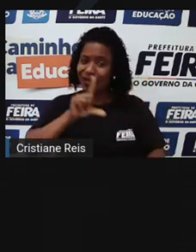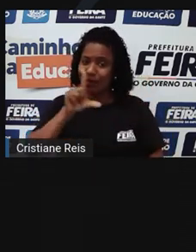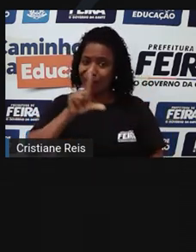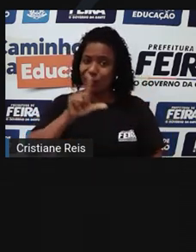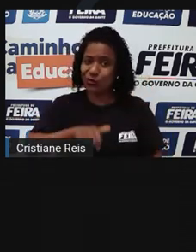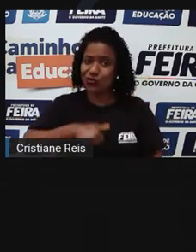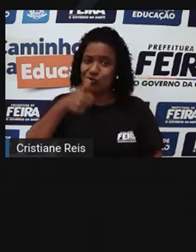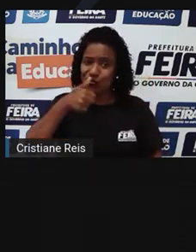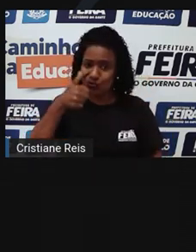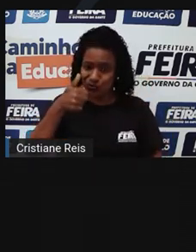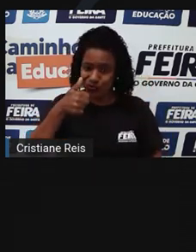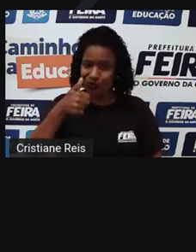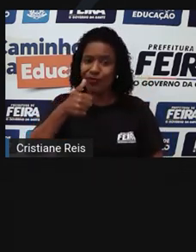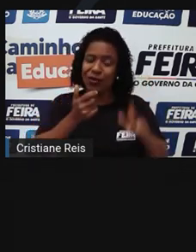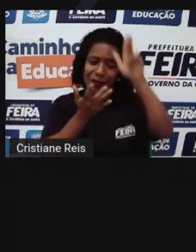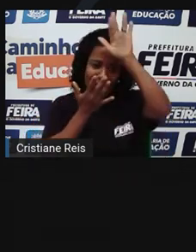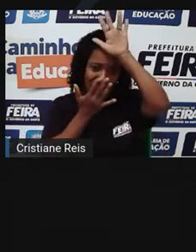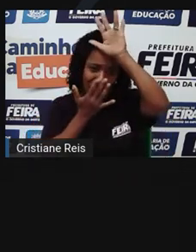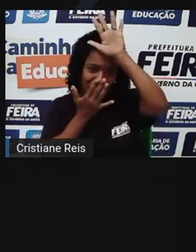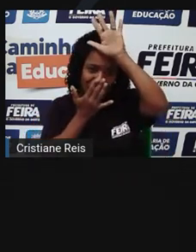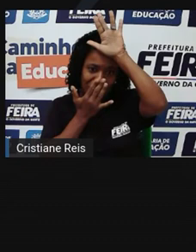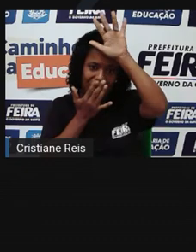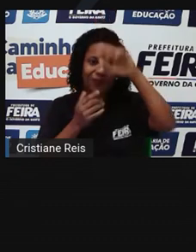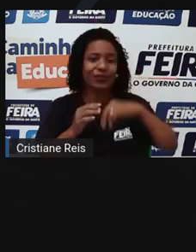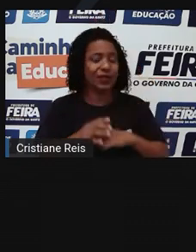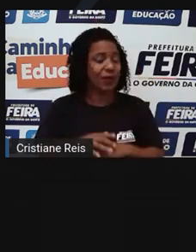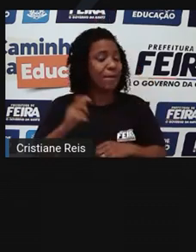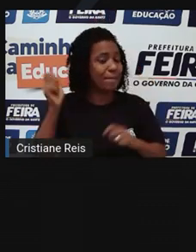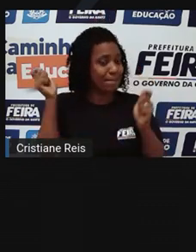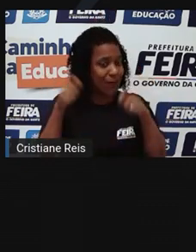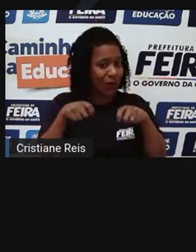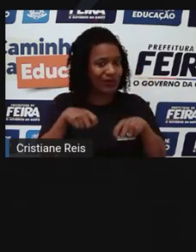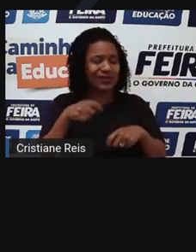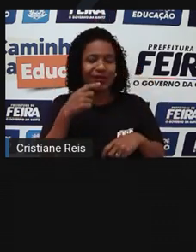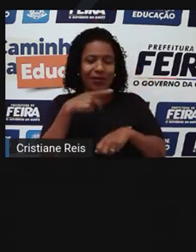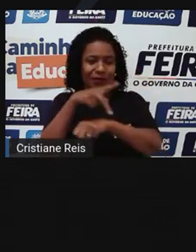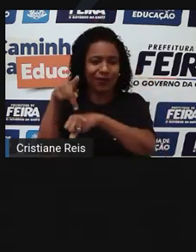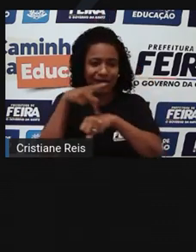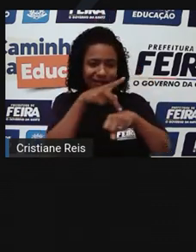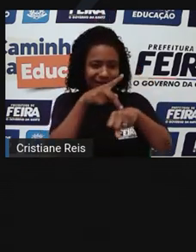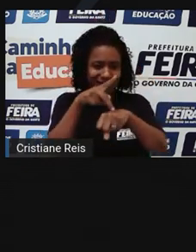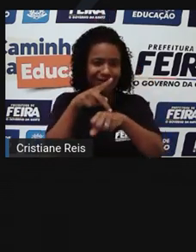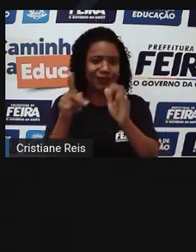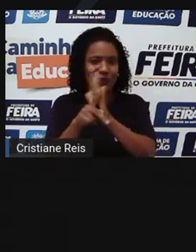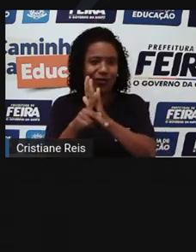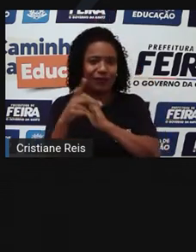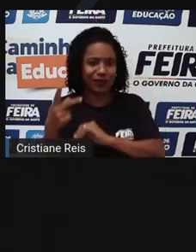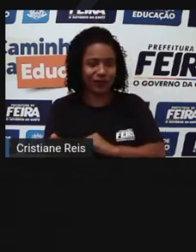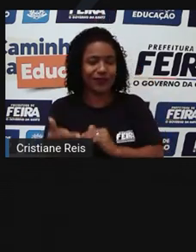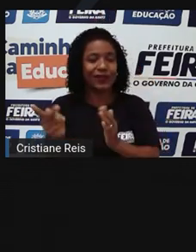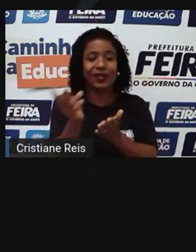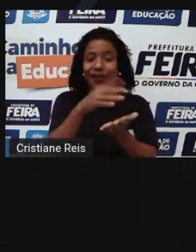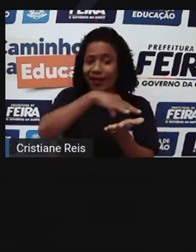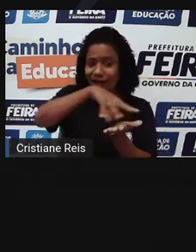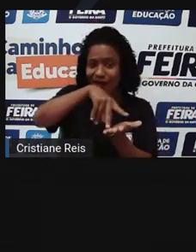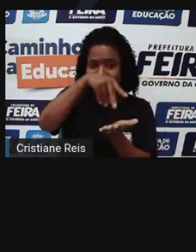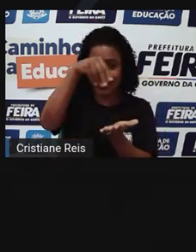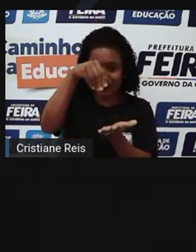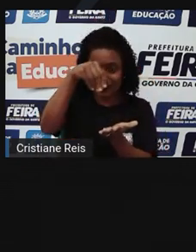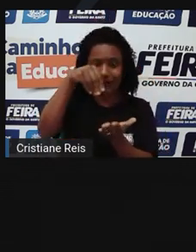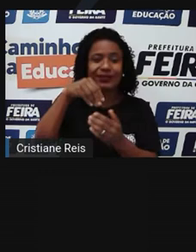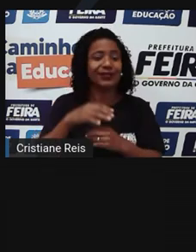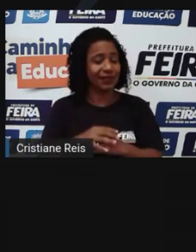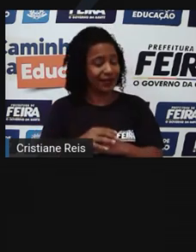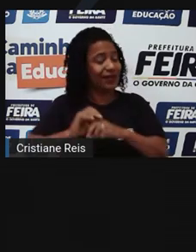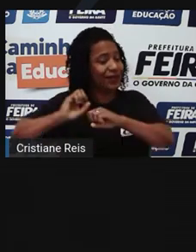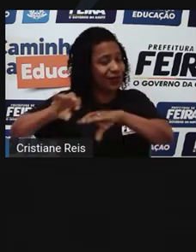populações indígenas C. Língua estrangeira moderna D. Arte E. Educação